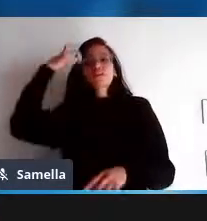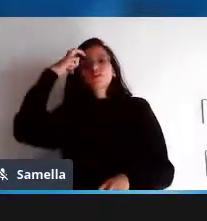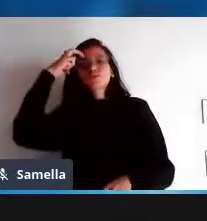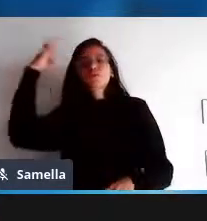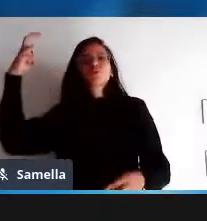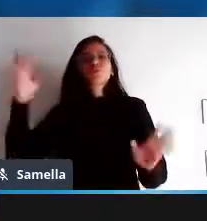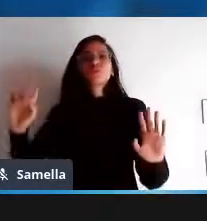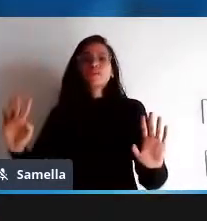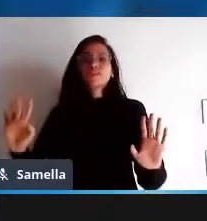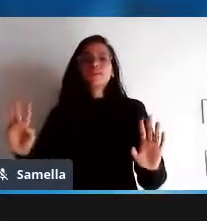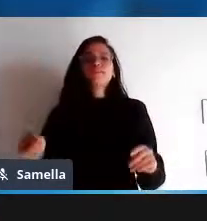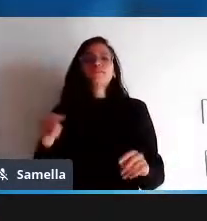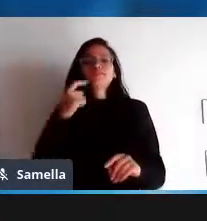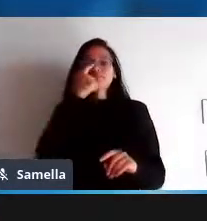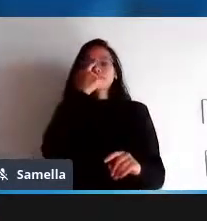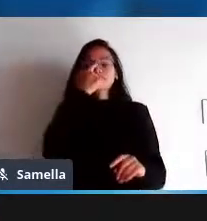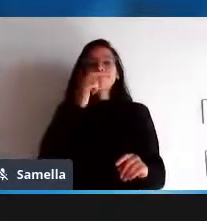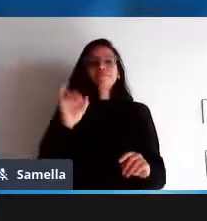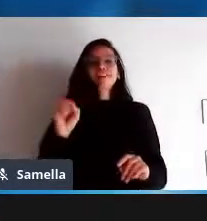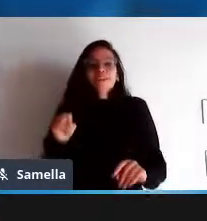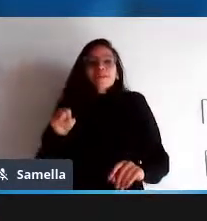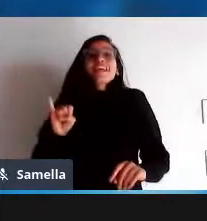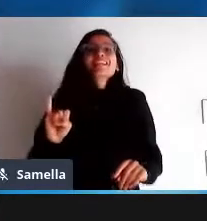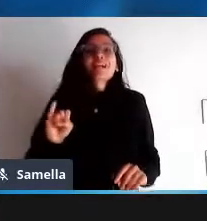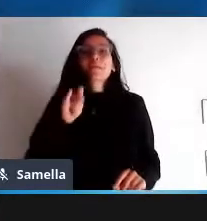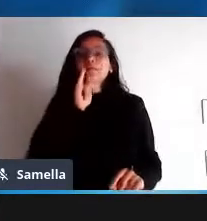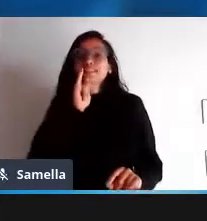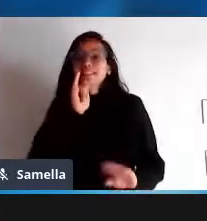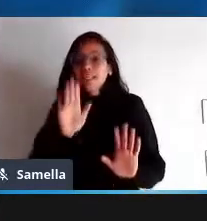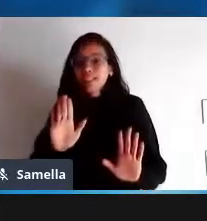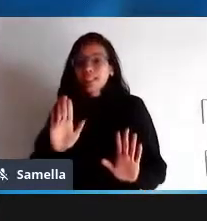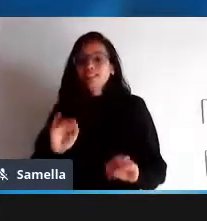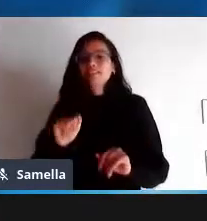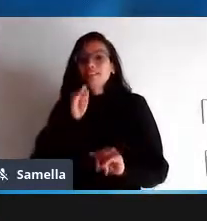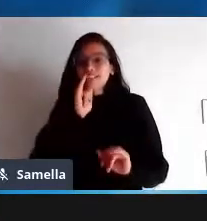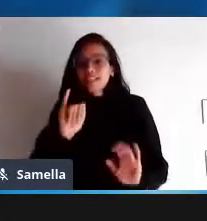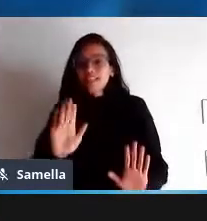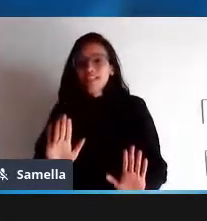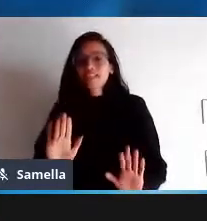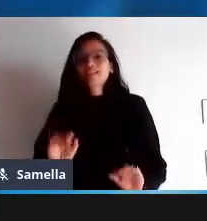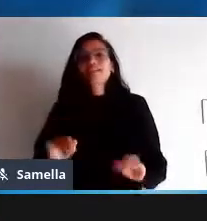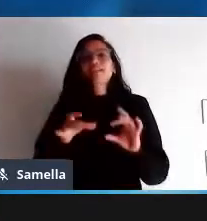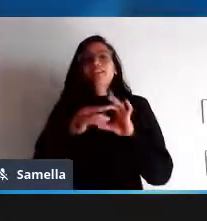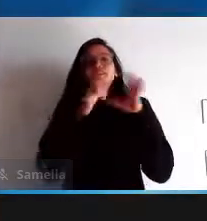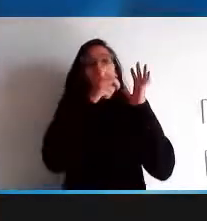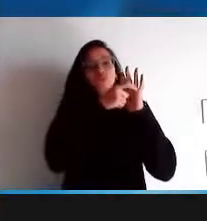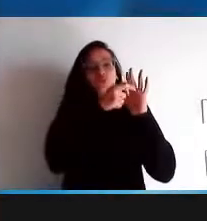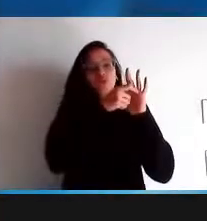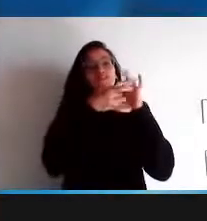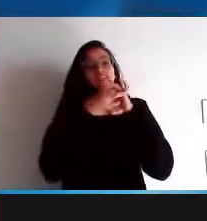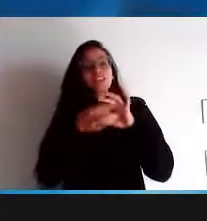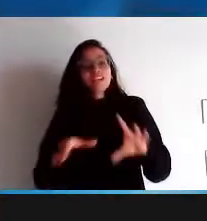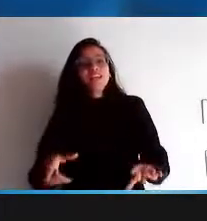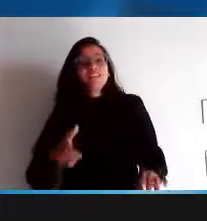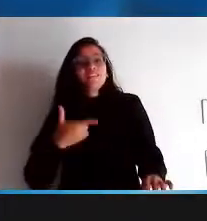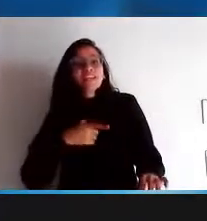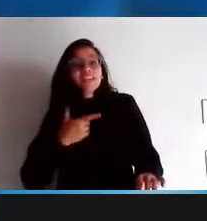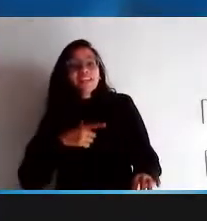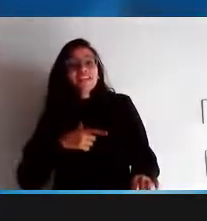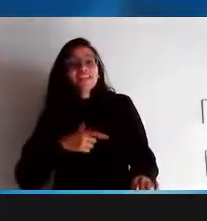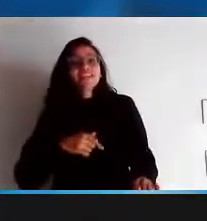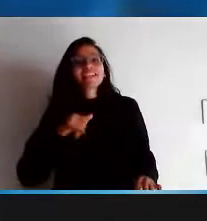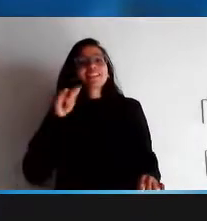então se a gente tem no software livre ideias tem